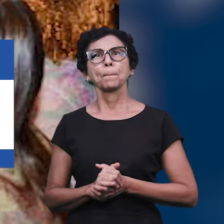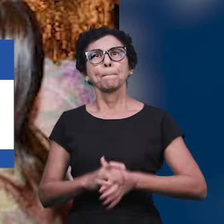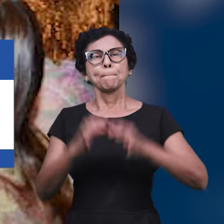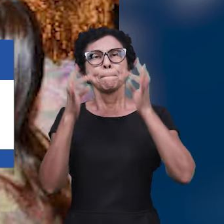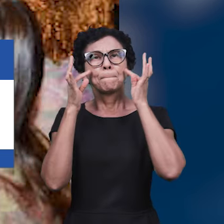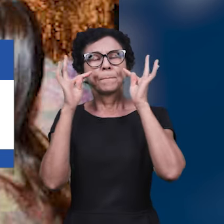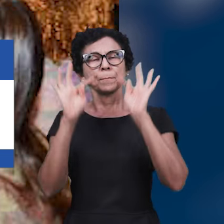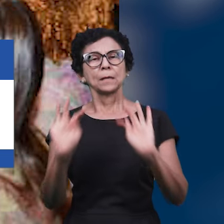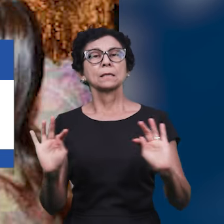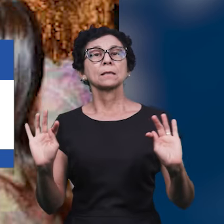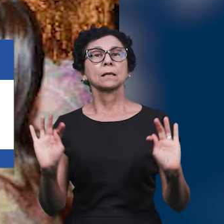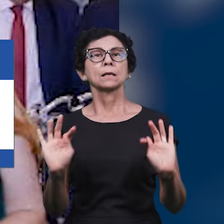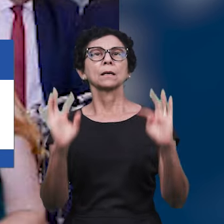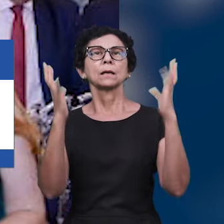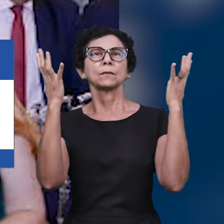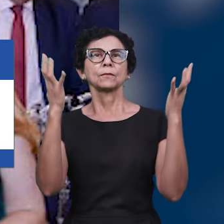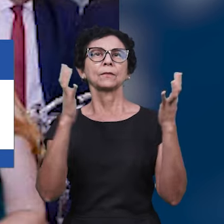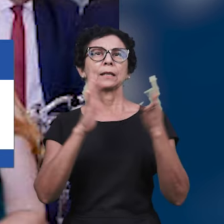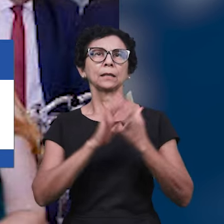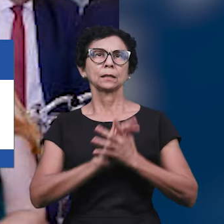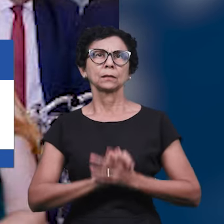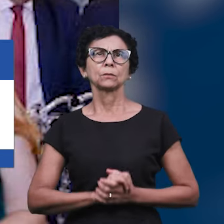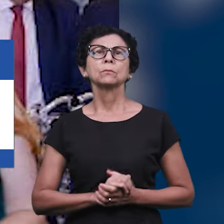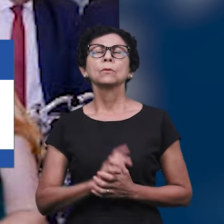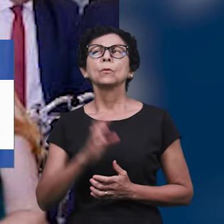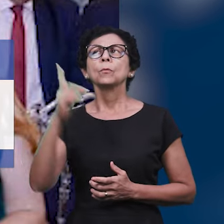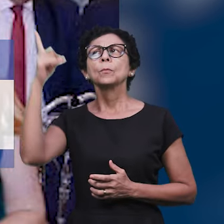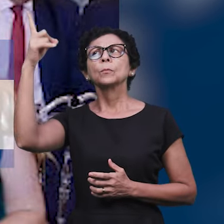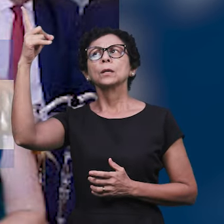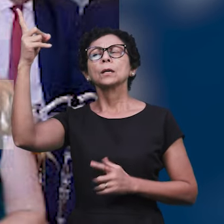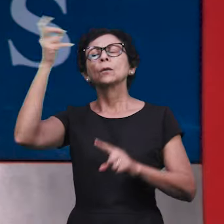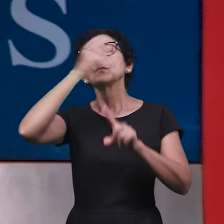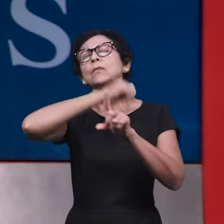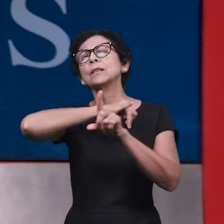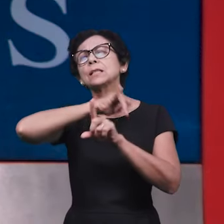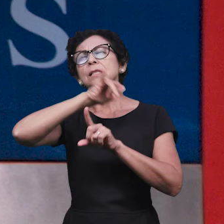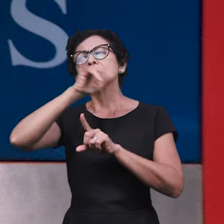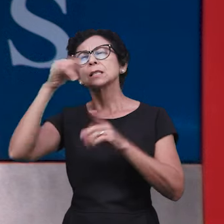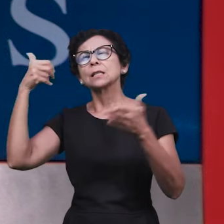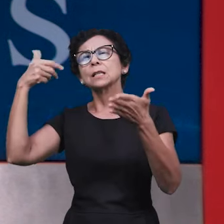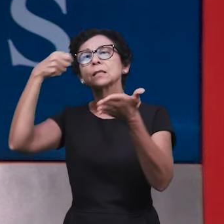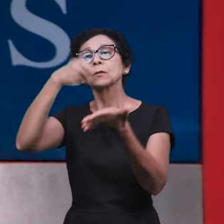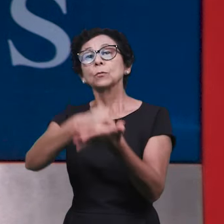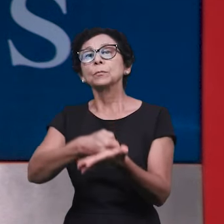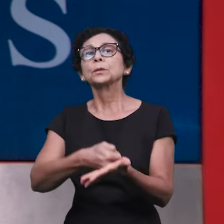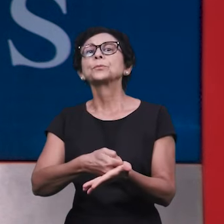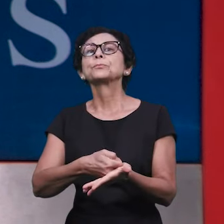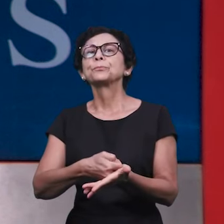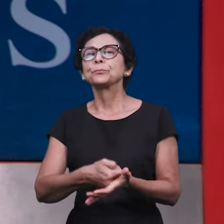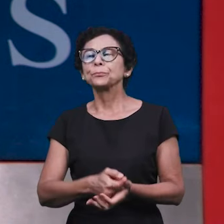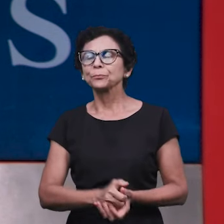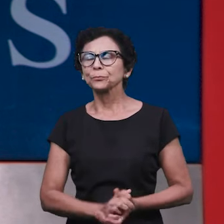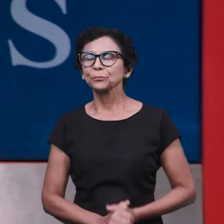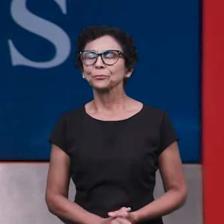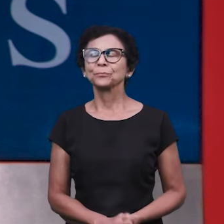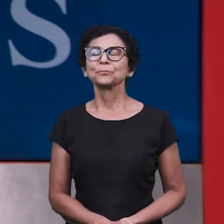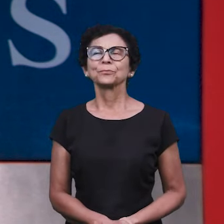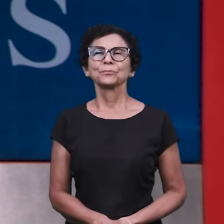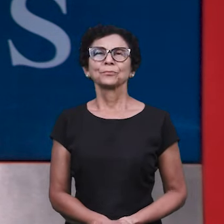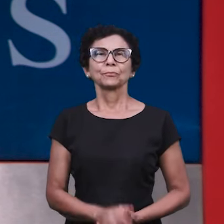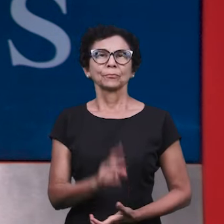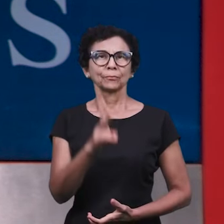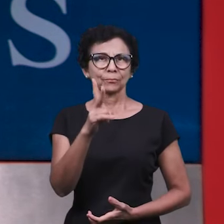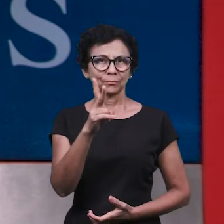que esse evento foi um cumprimento de uma profecia do Senhor. Glória a Deus! Dando sequência aqui ao Manaí News.